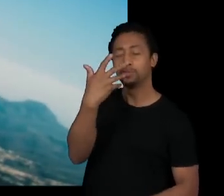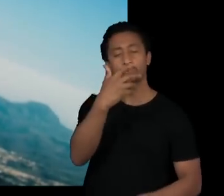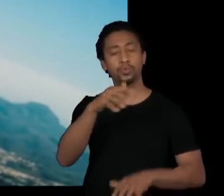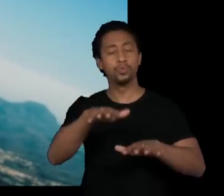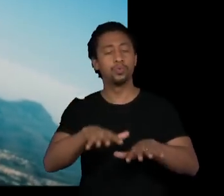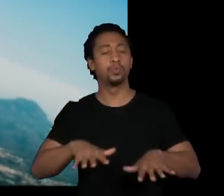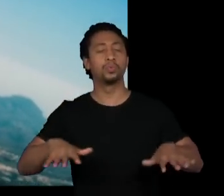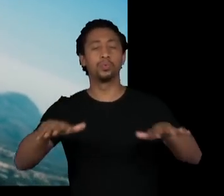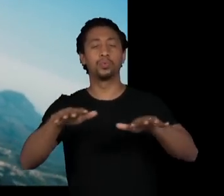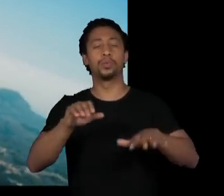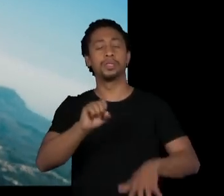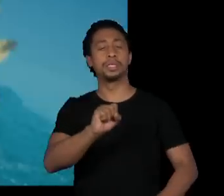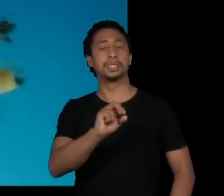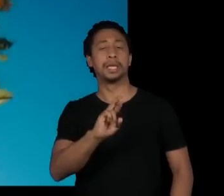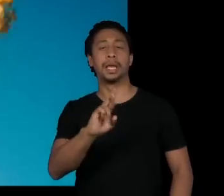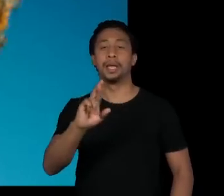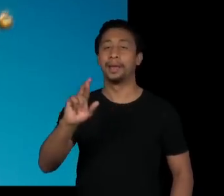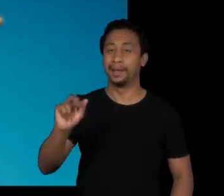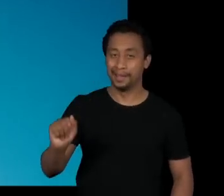serra.